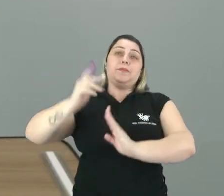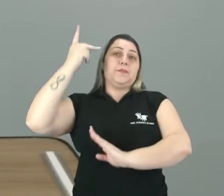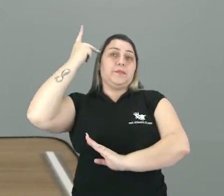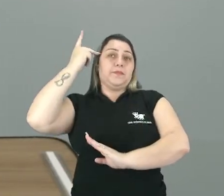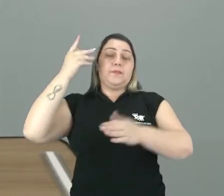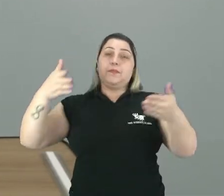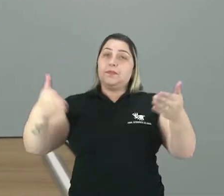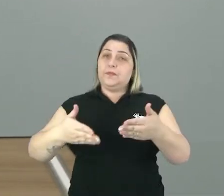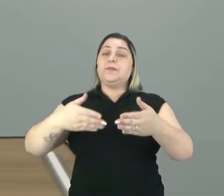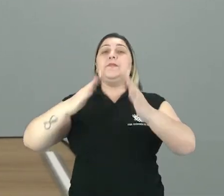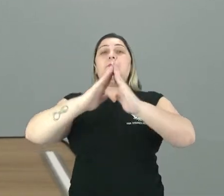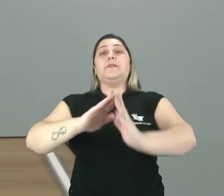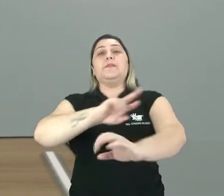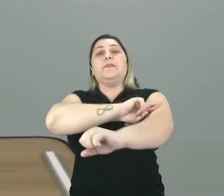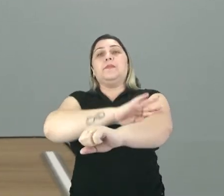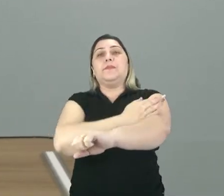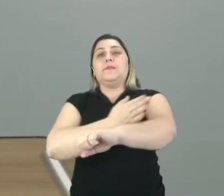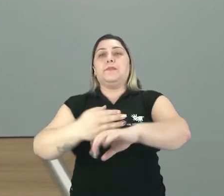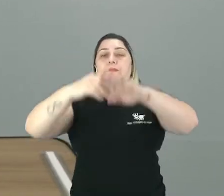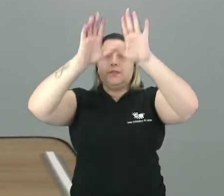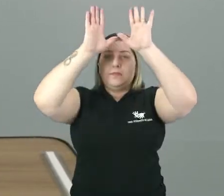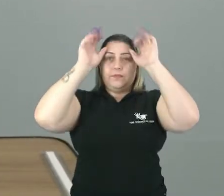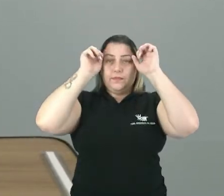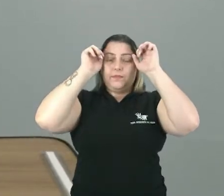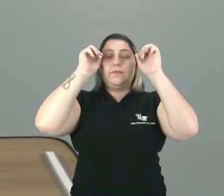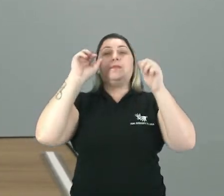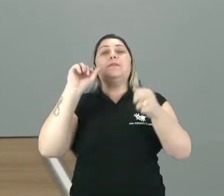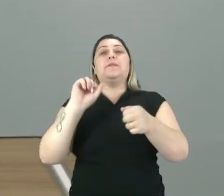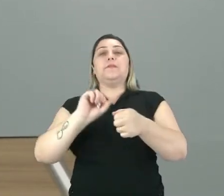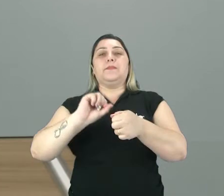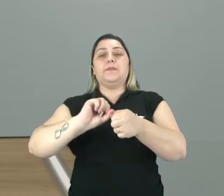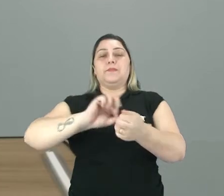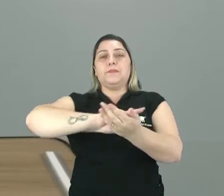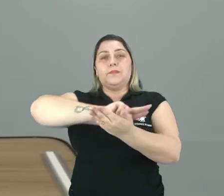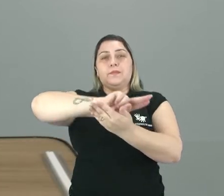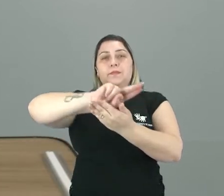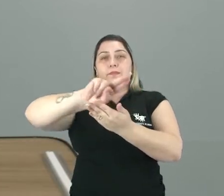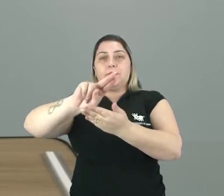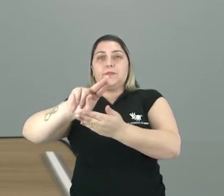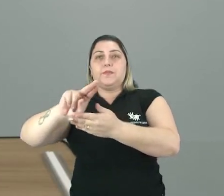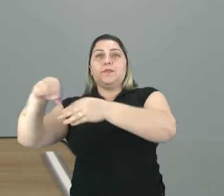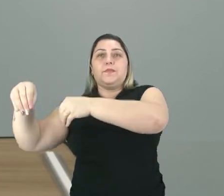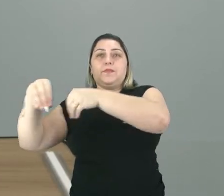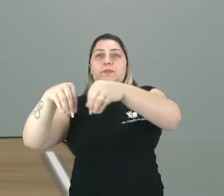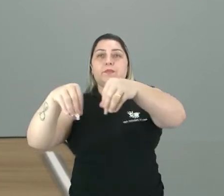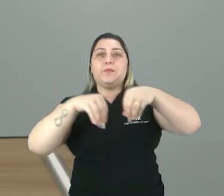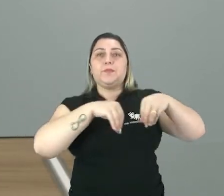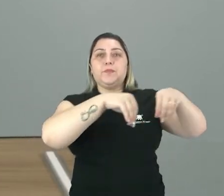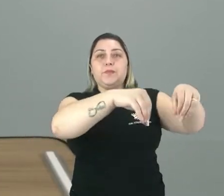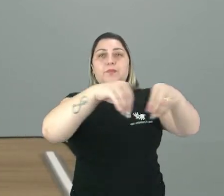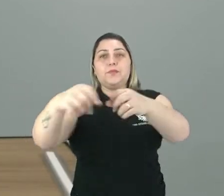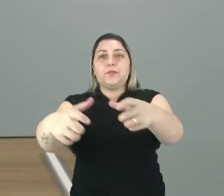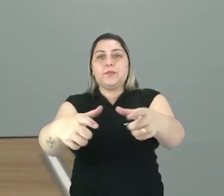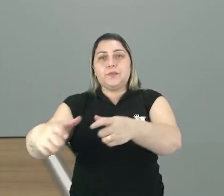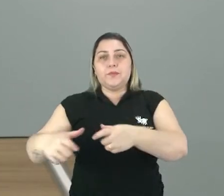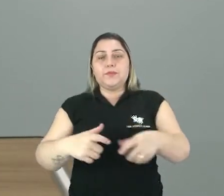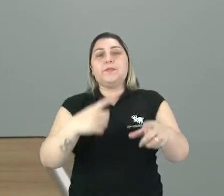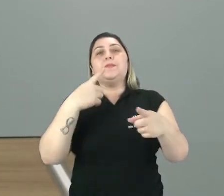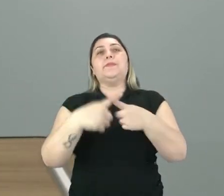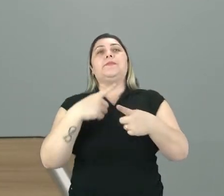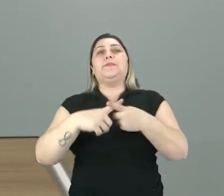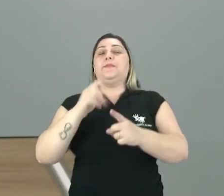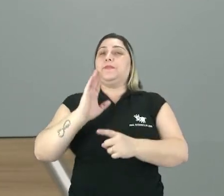moro aqui em Rio Branco, no Acre. Então, eu já fiz várias migrações. Eu sou uma migrante. Porque eu já, né,